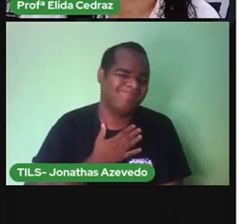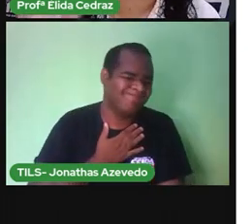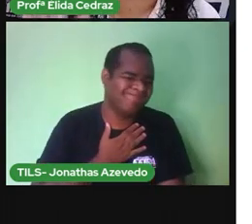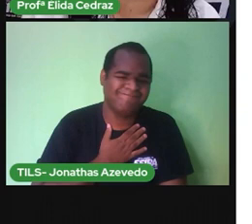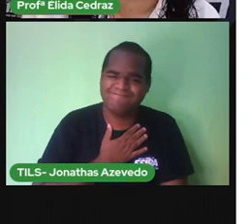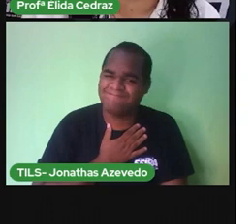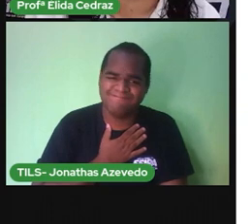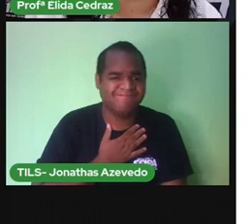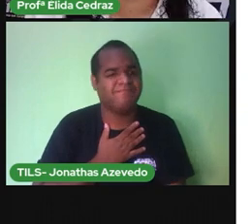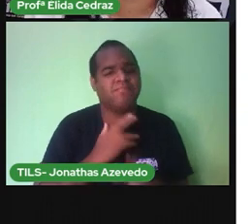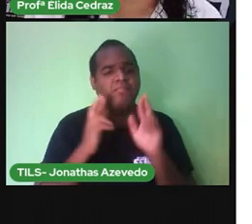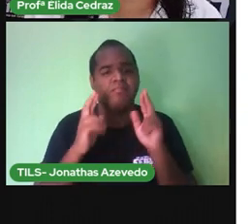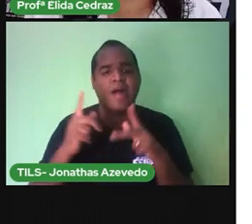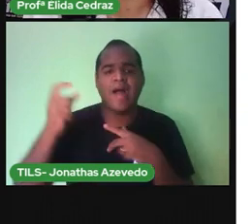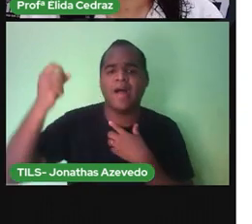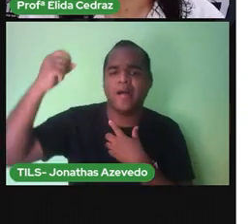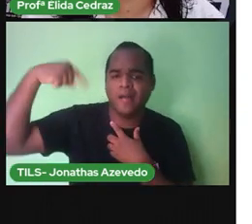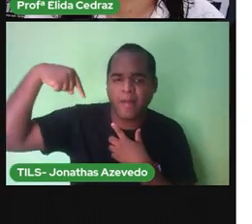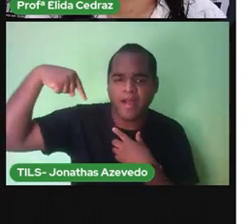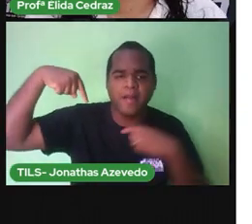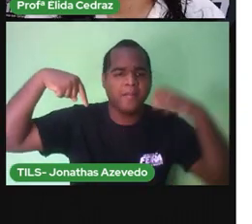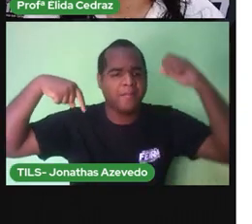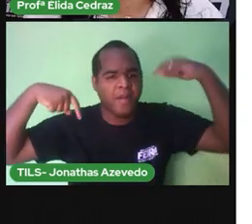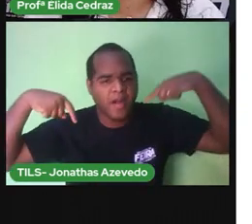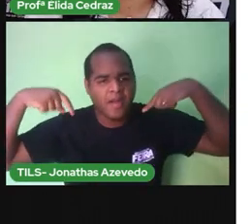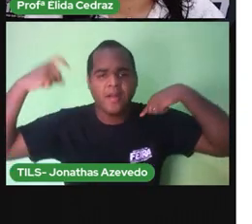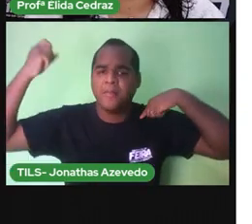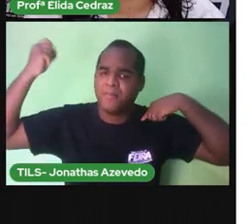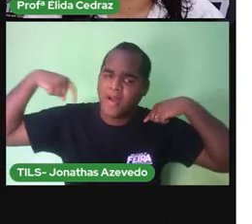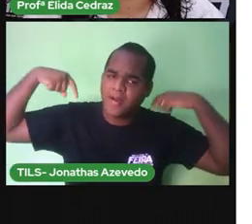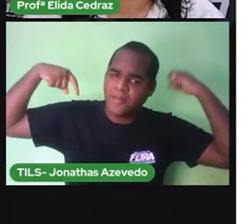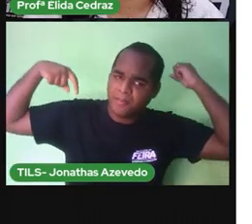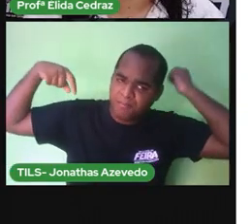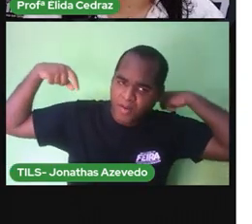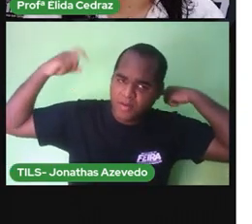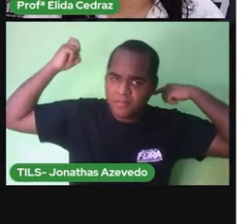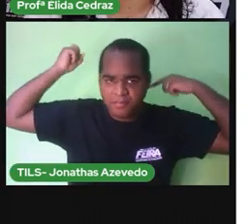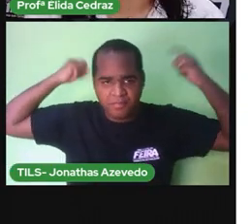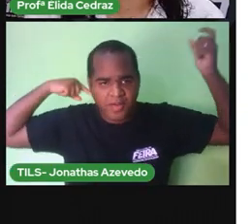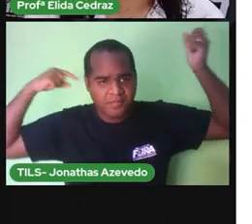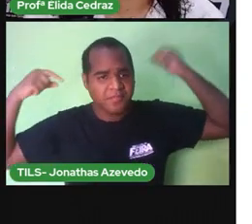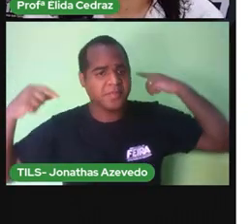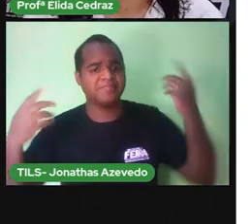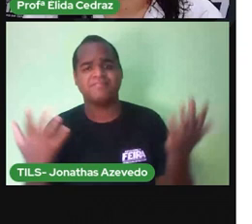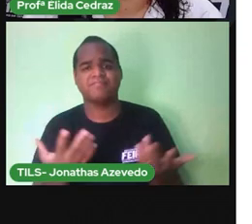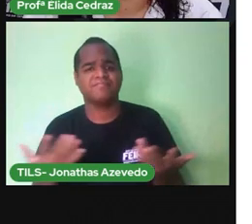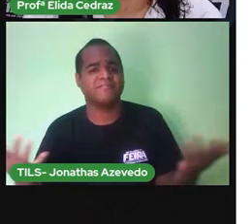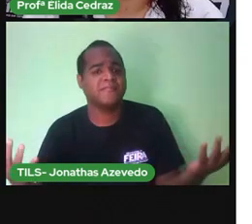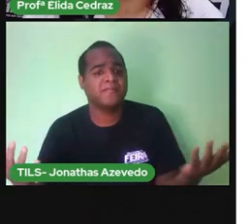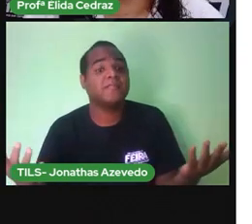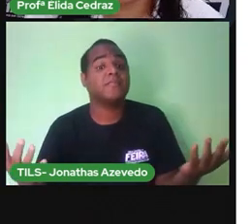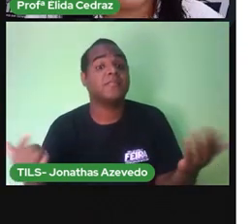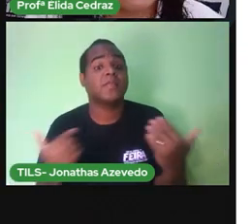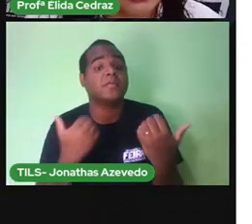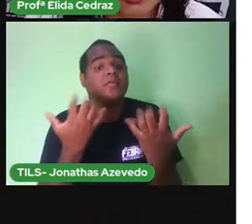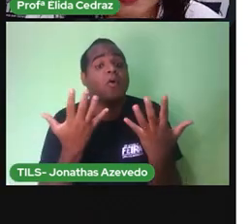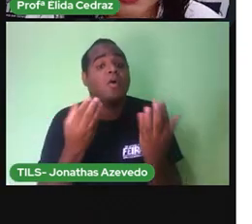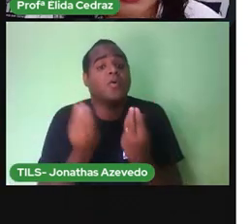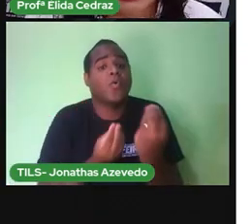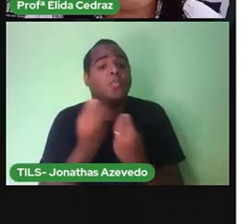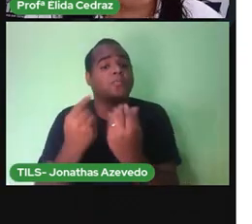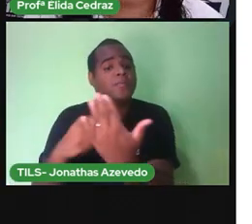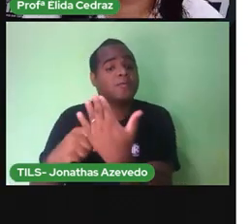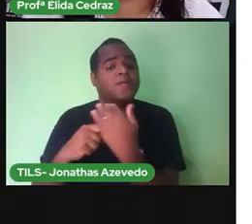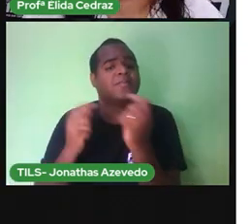pingos, plém, plém, caindo nas suas costas. Como você vai me ajudar se você é tão